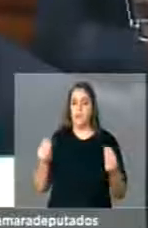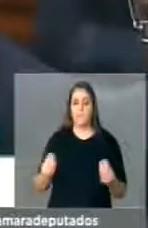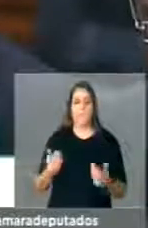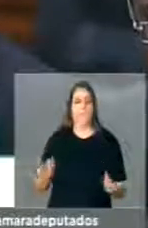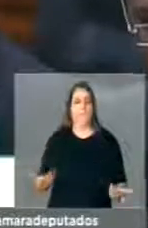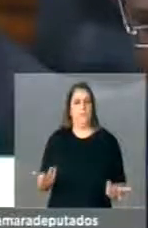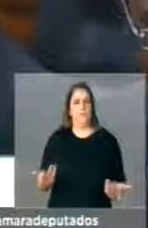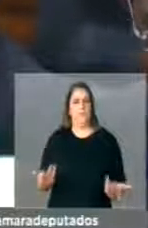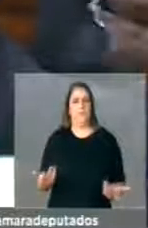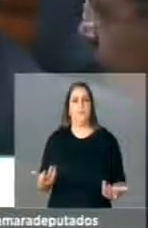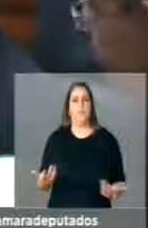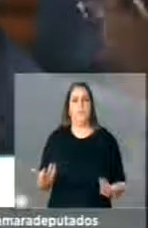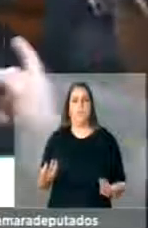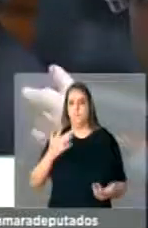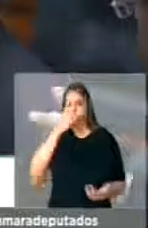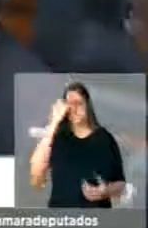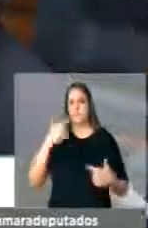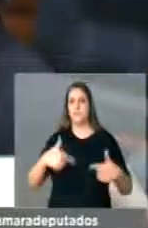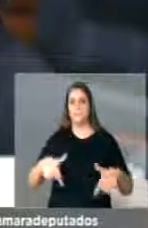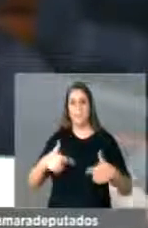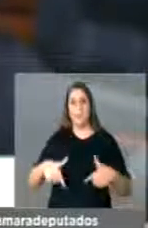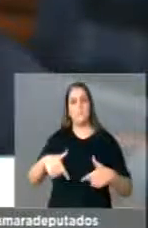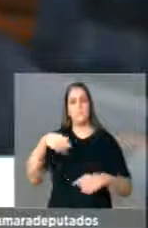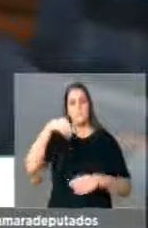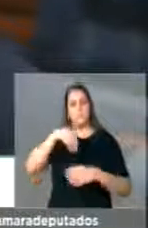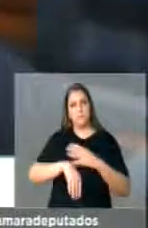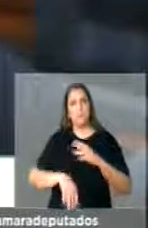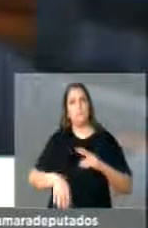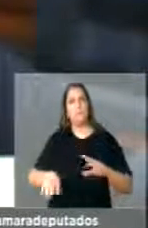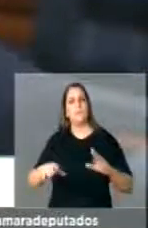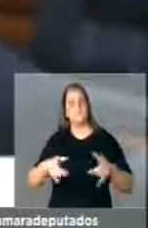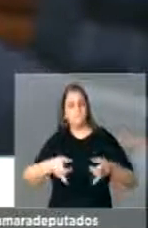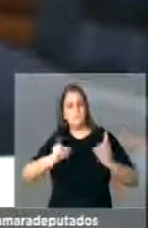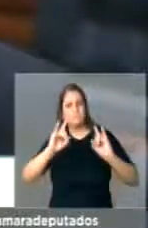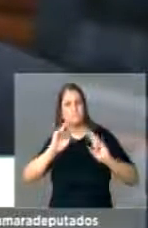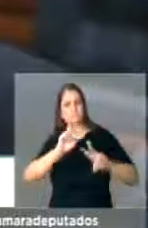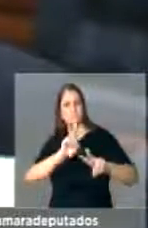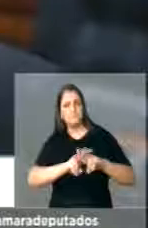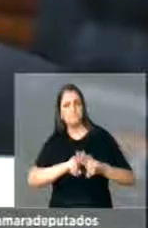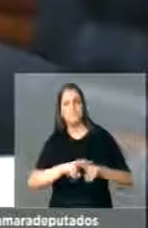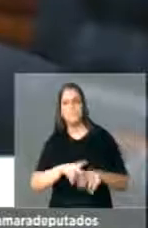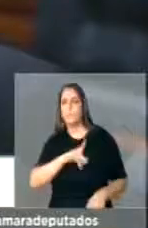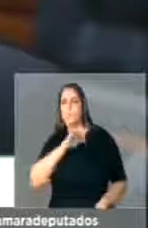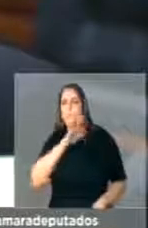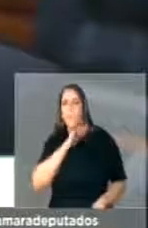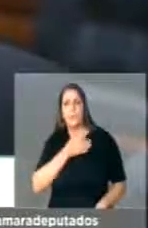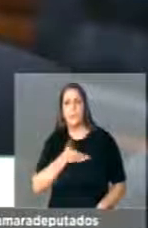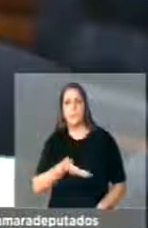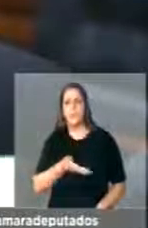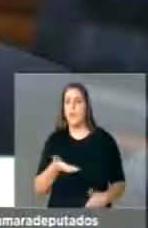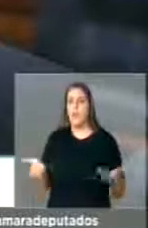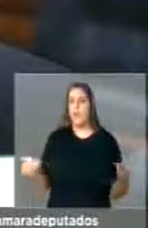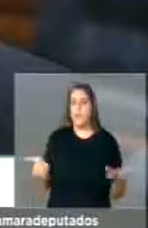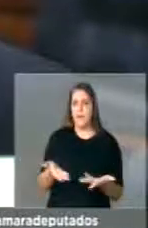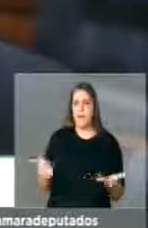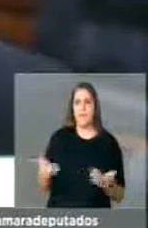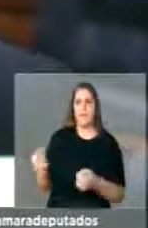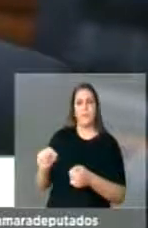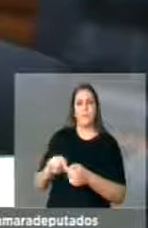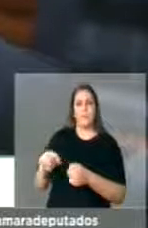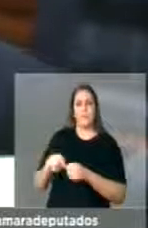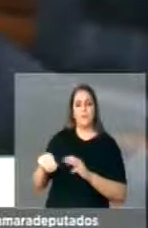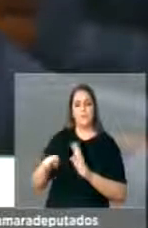com que os agentes penitenciários trabalham nesse Brasil afora, veja que agora foi editada uma medida provisória